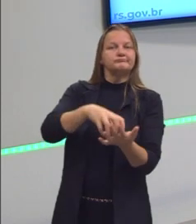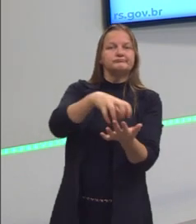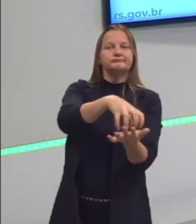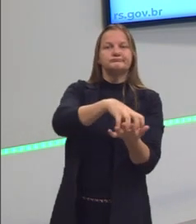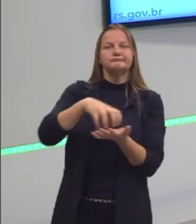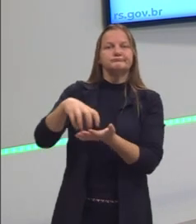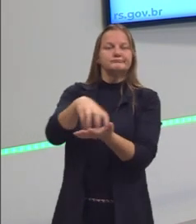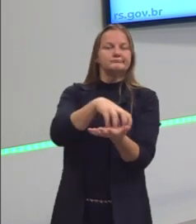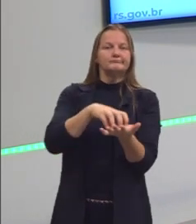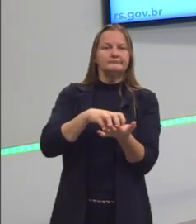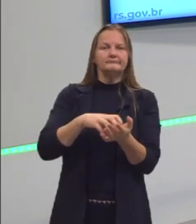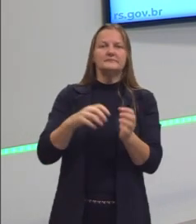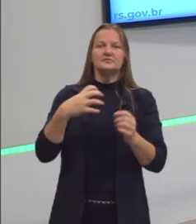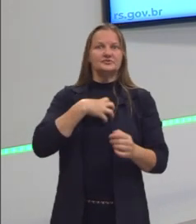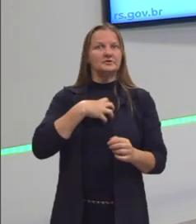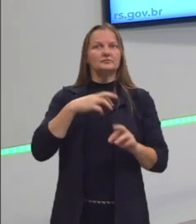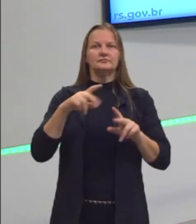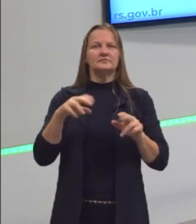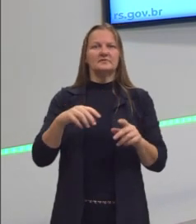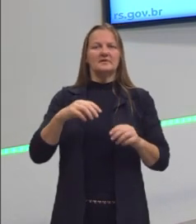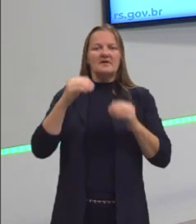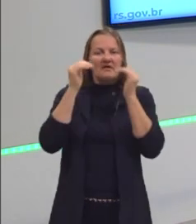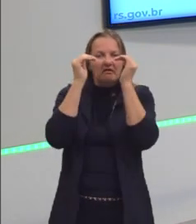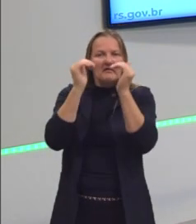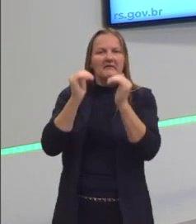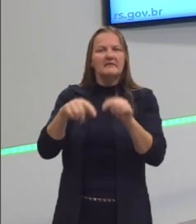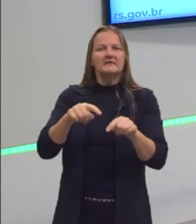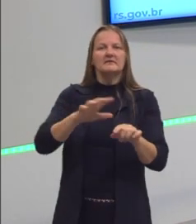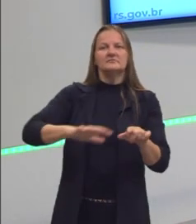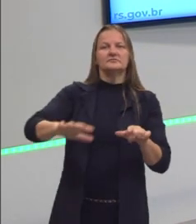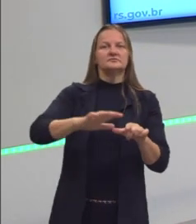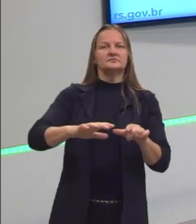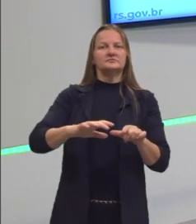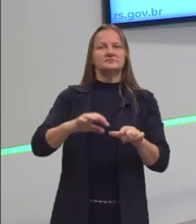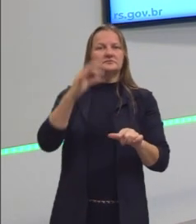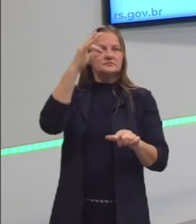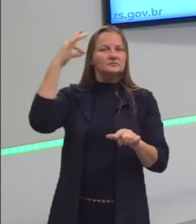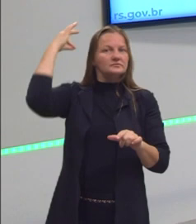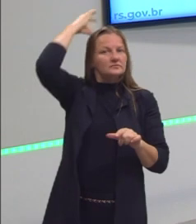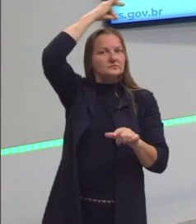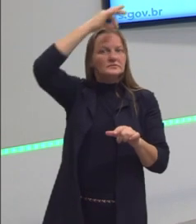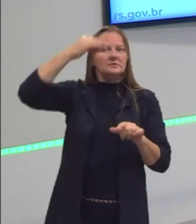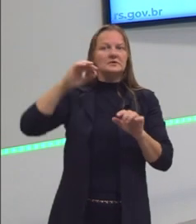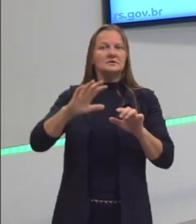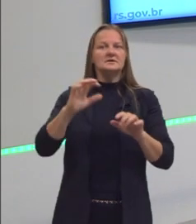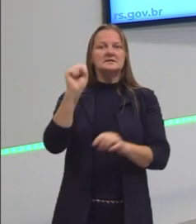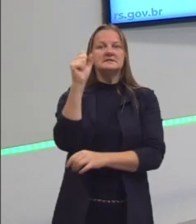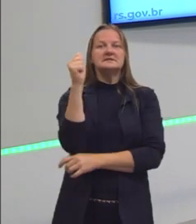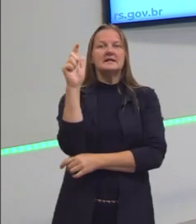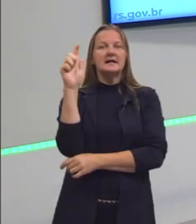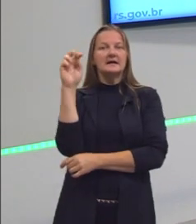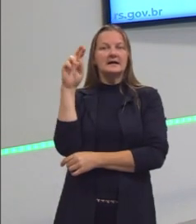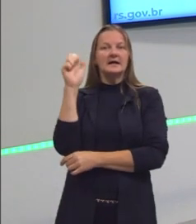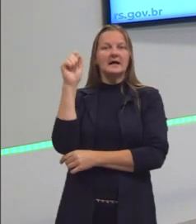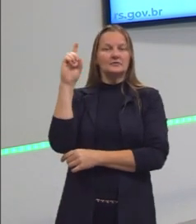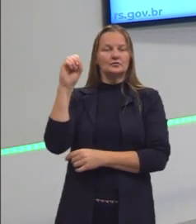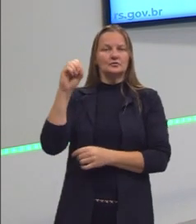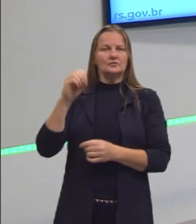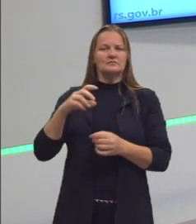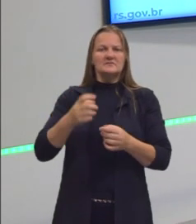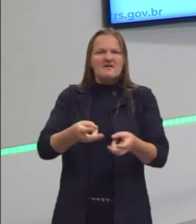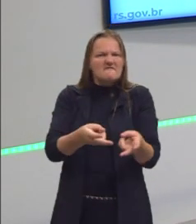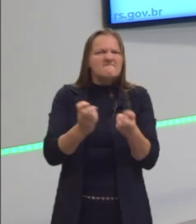de uma outra forma. Os portugueses não consideravam o território brasileiro um território sagrado. Aqui era um território colonizado, um território a ser